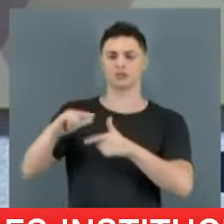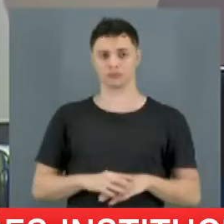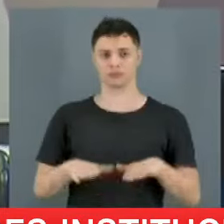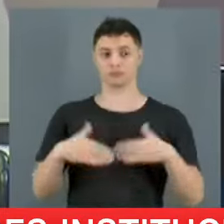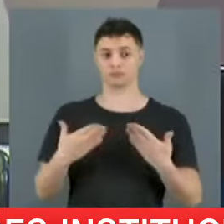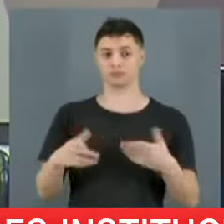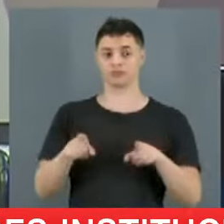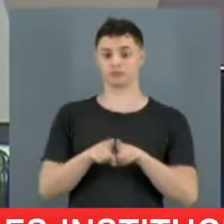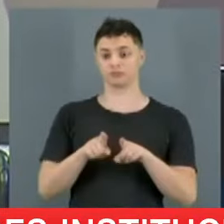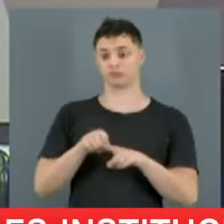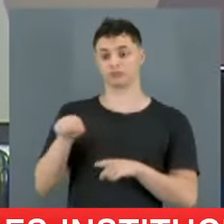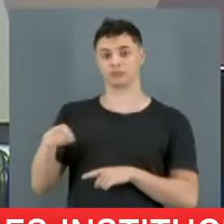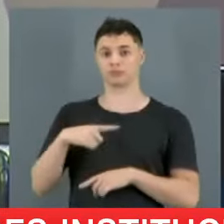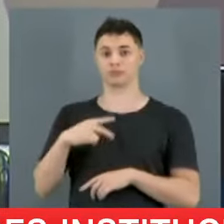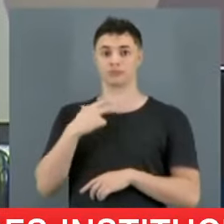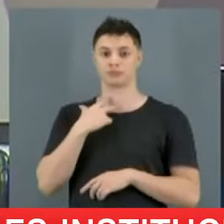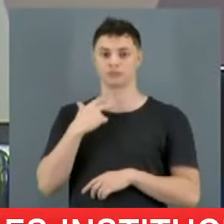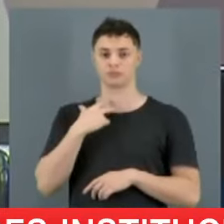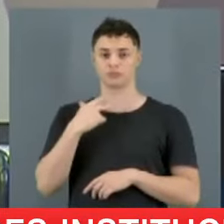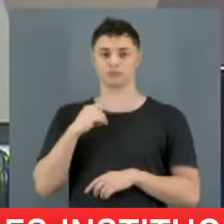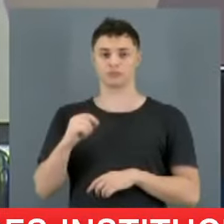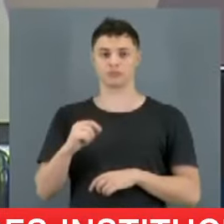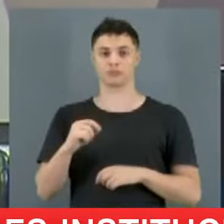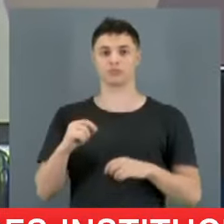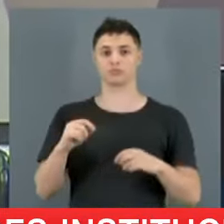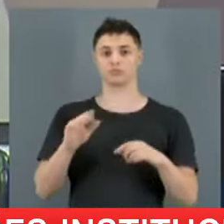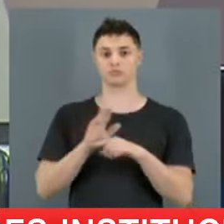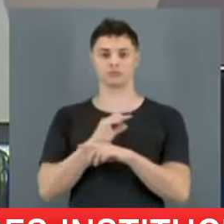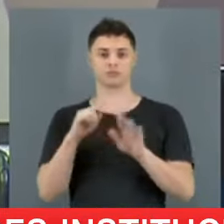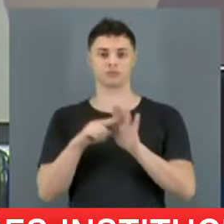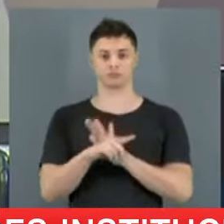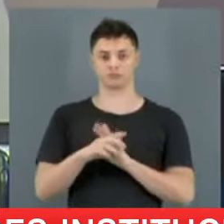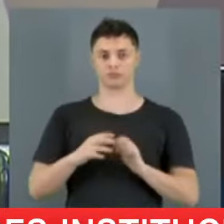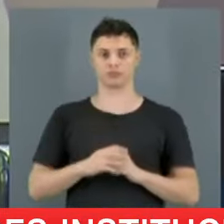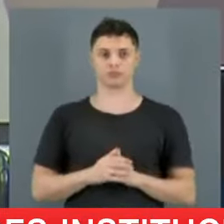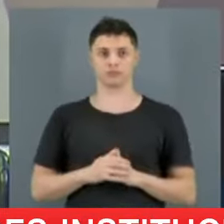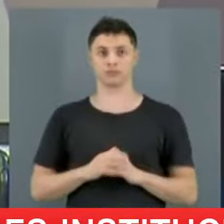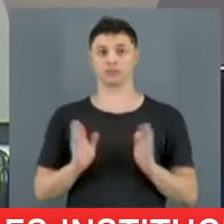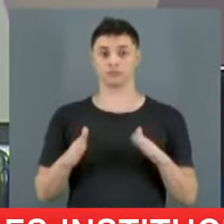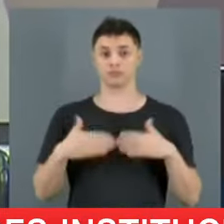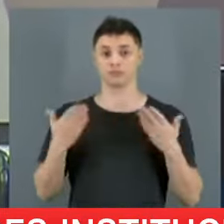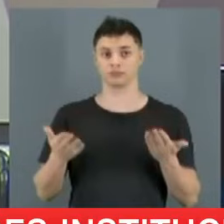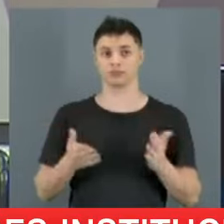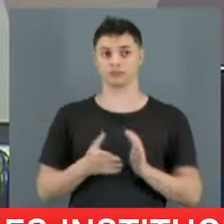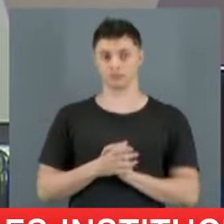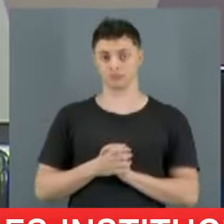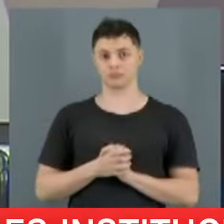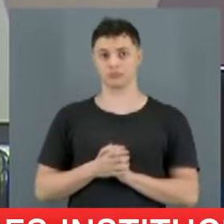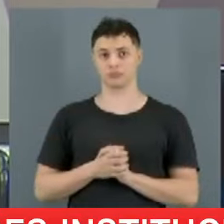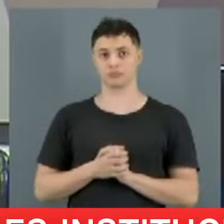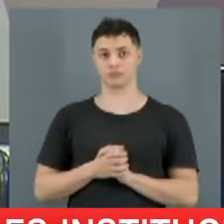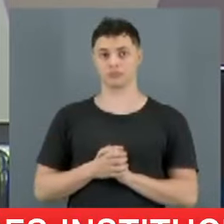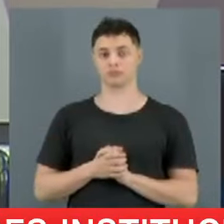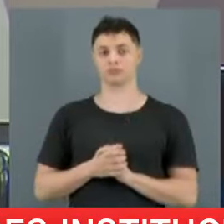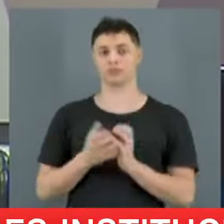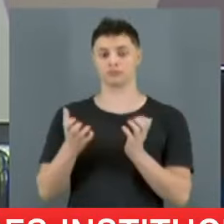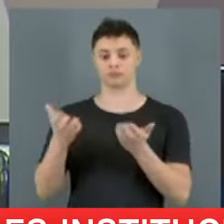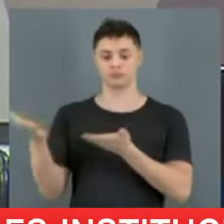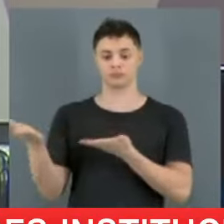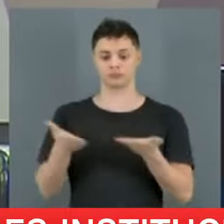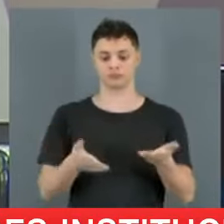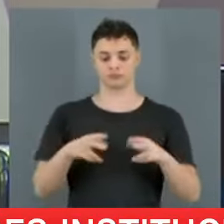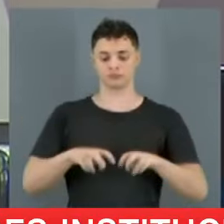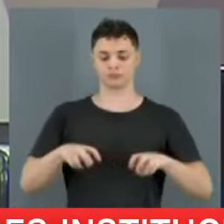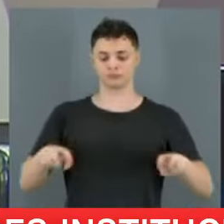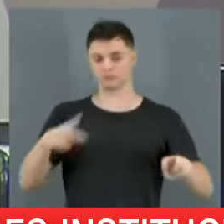tentou ali explicar, justificar, tecnicamente, dizendo que não é bem assim, muito pelo contrário, que ela não vai privatizar as praias, que ela vai